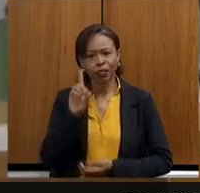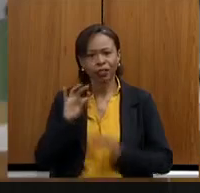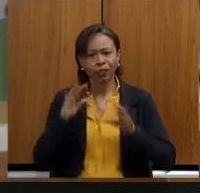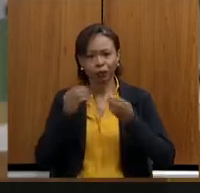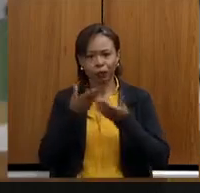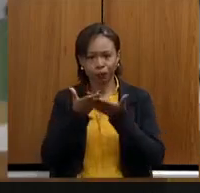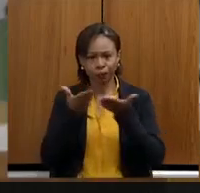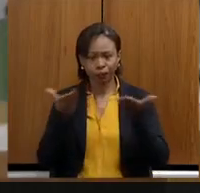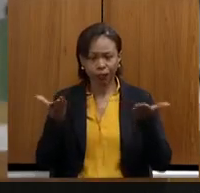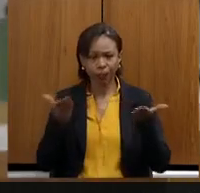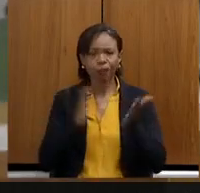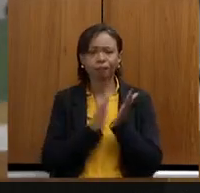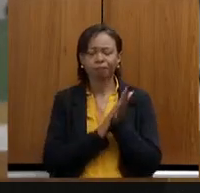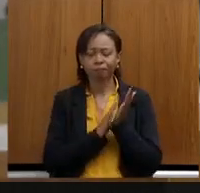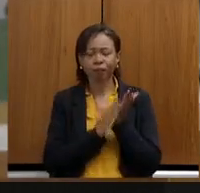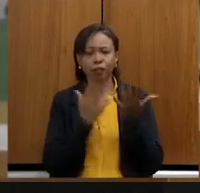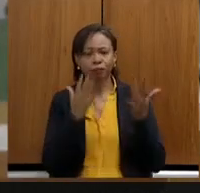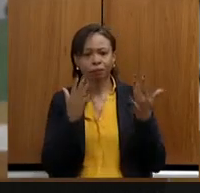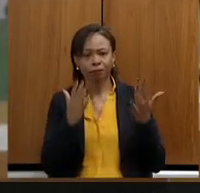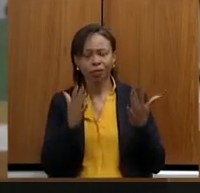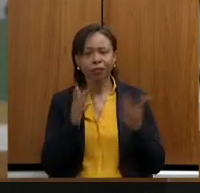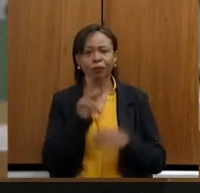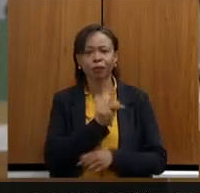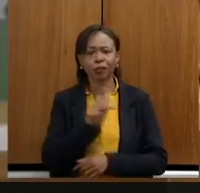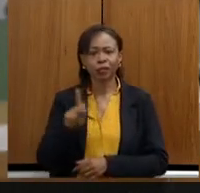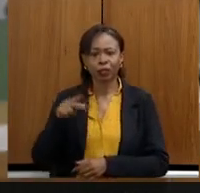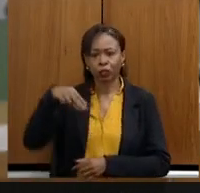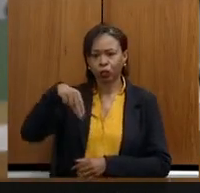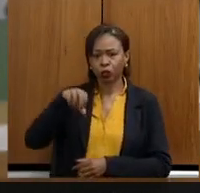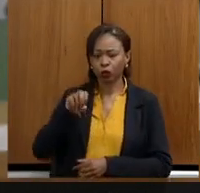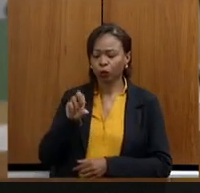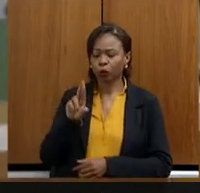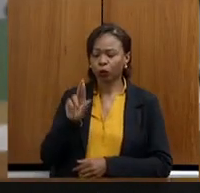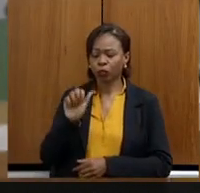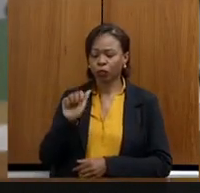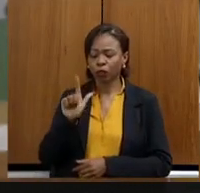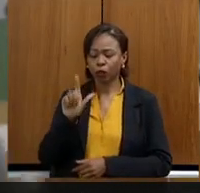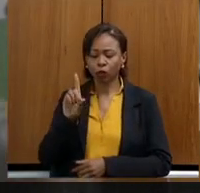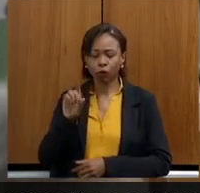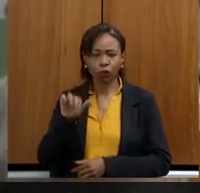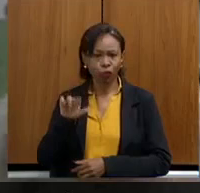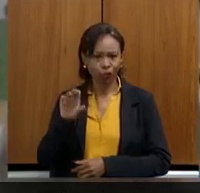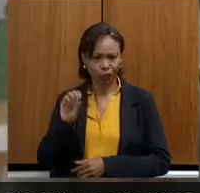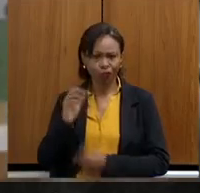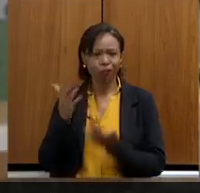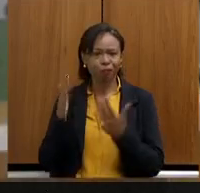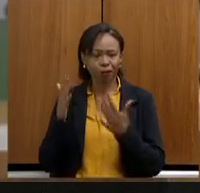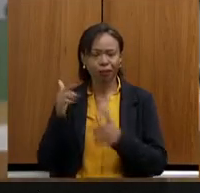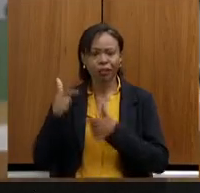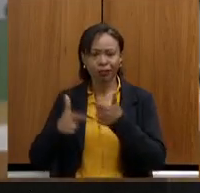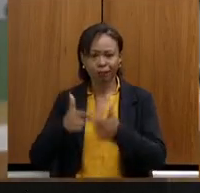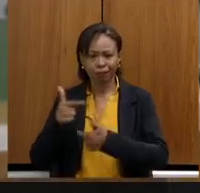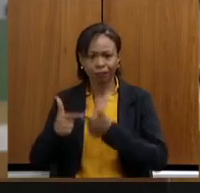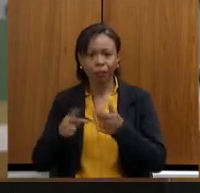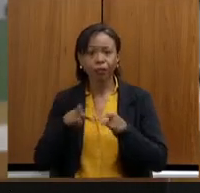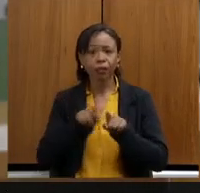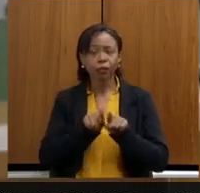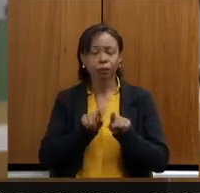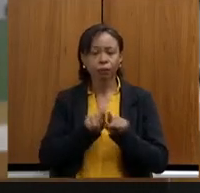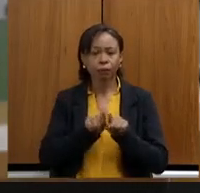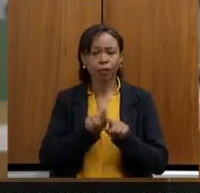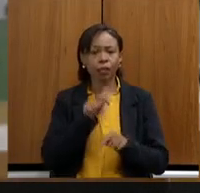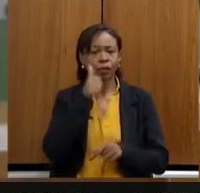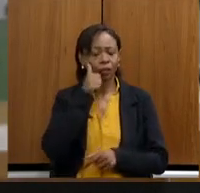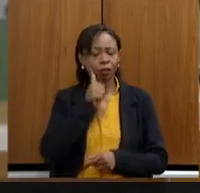nosso presidente Noraldino, parabenizar pelo seu trabalho. Saudar a nossa